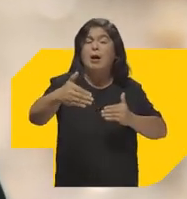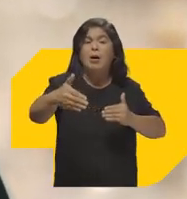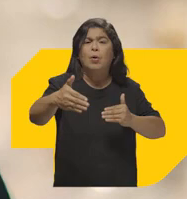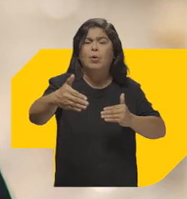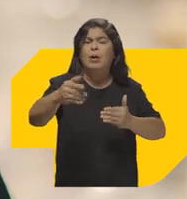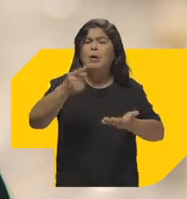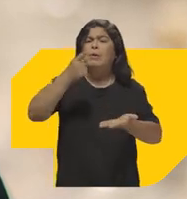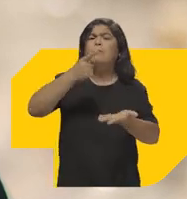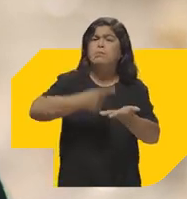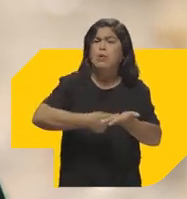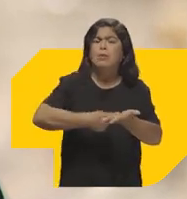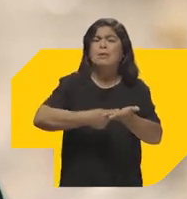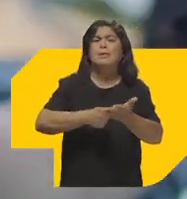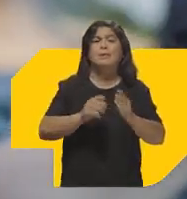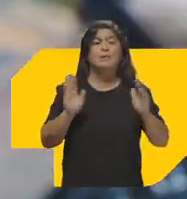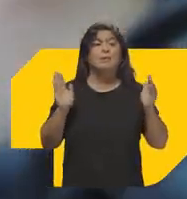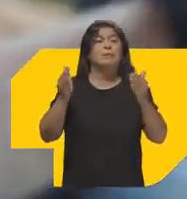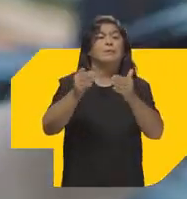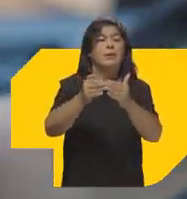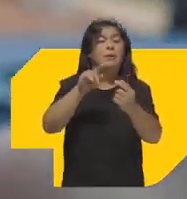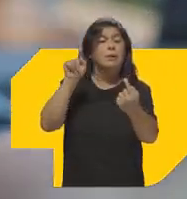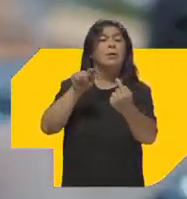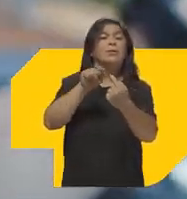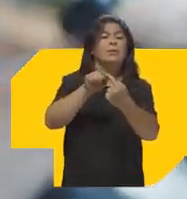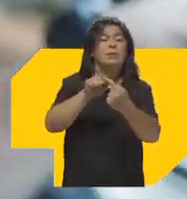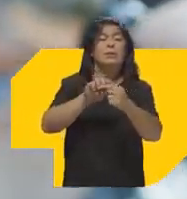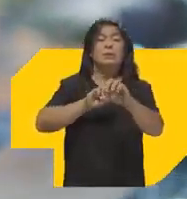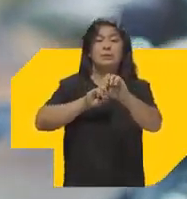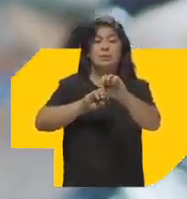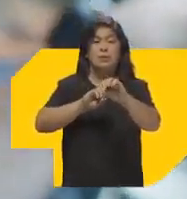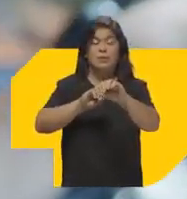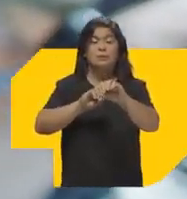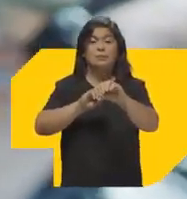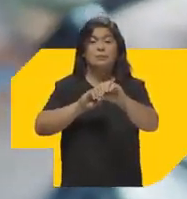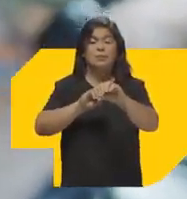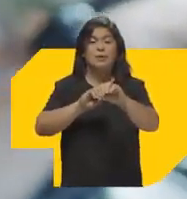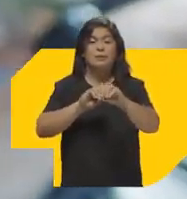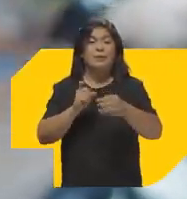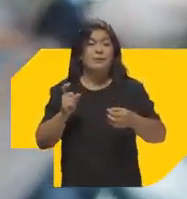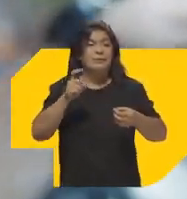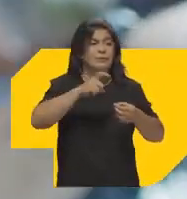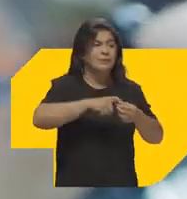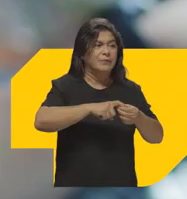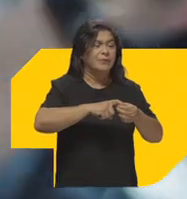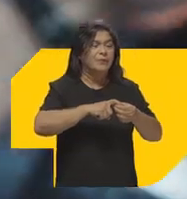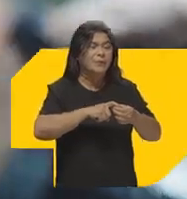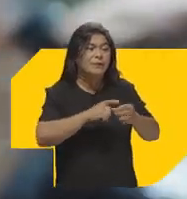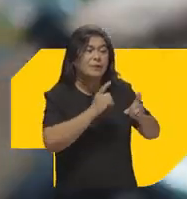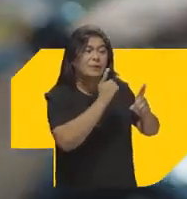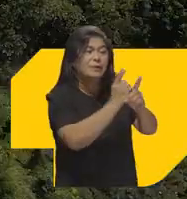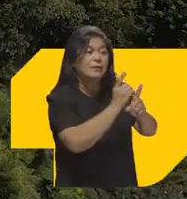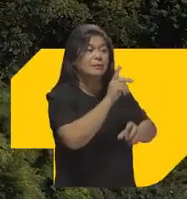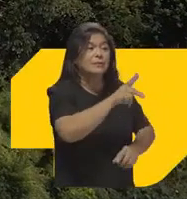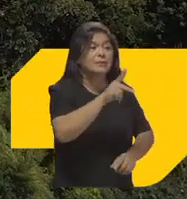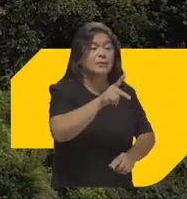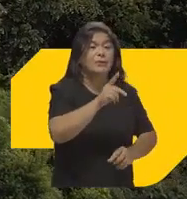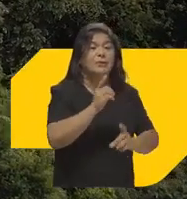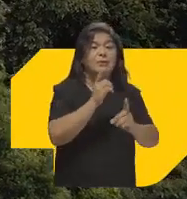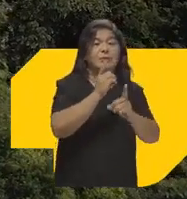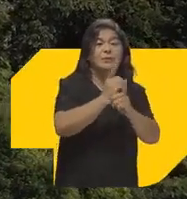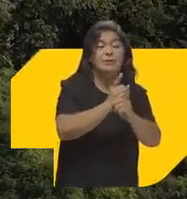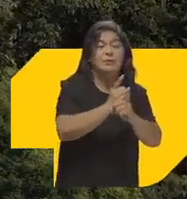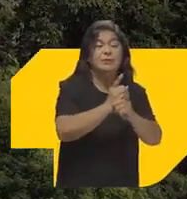prioridade É a educação A gente está voltando na comunidade do Iraque Ter um encontro com os professores Reencontrar Rafael